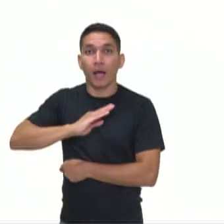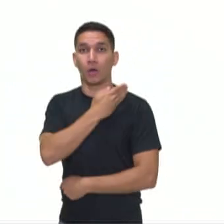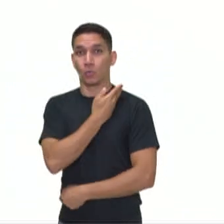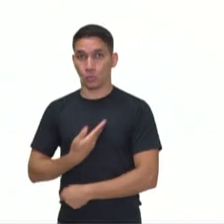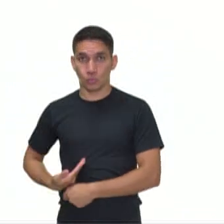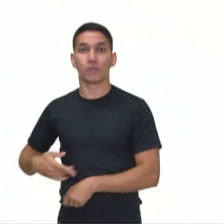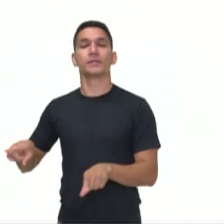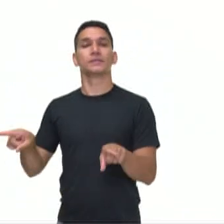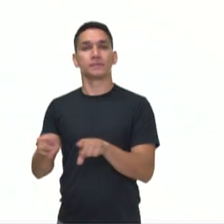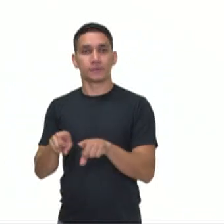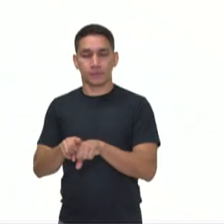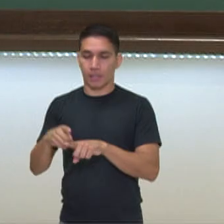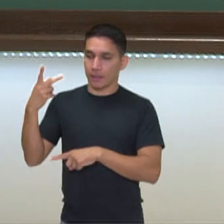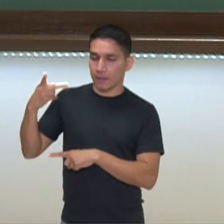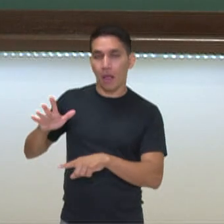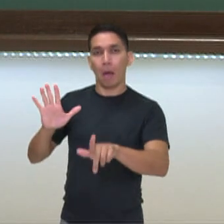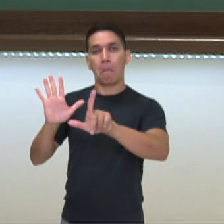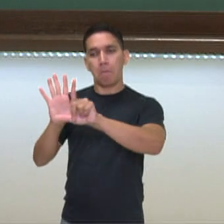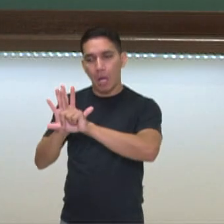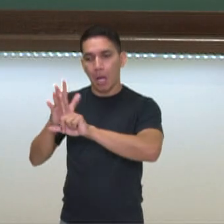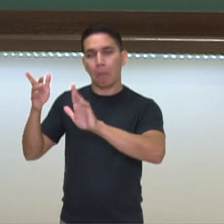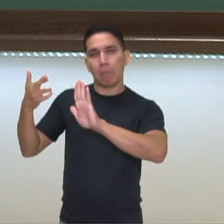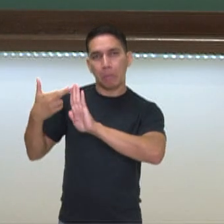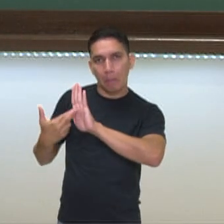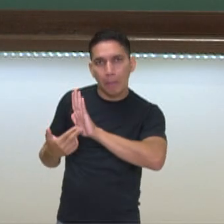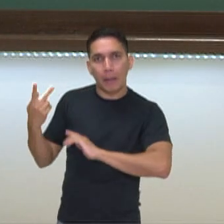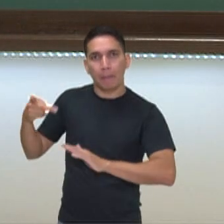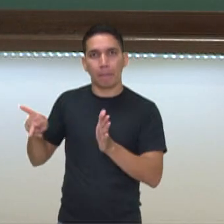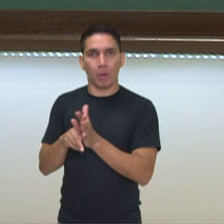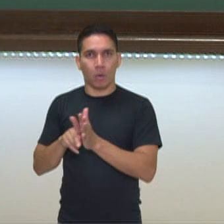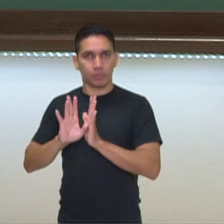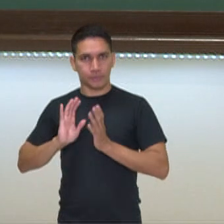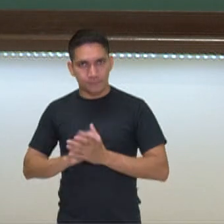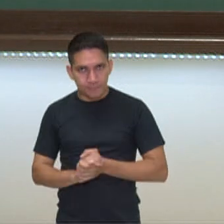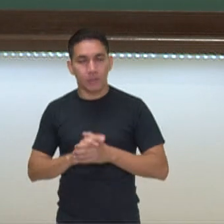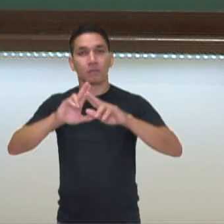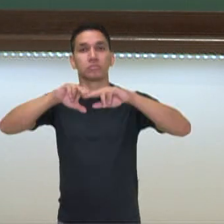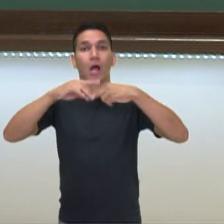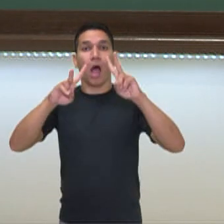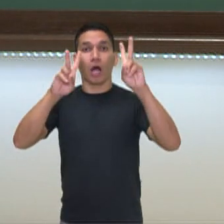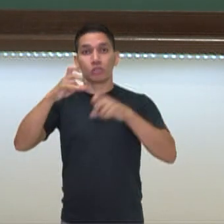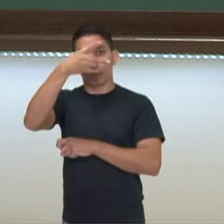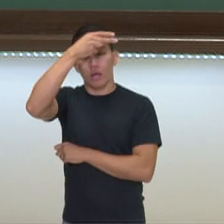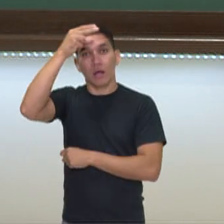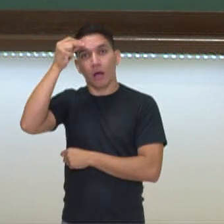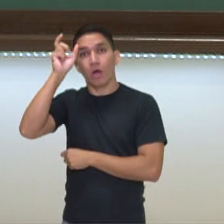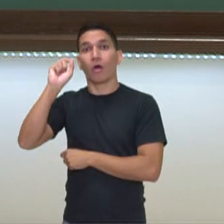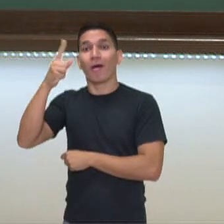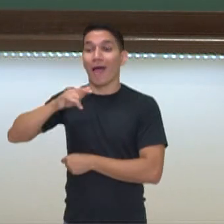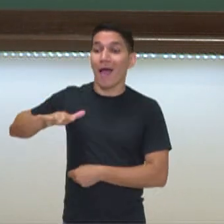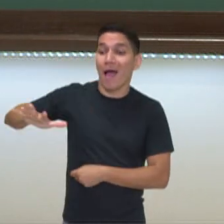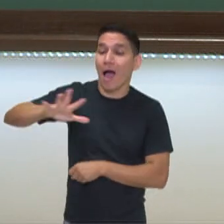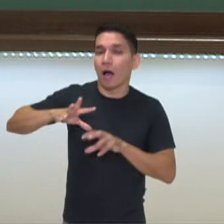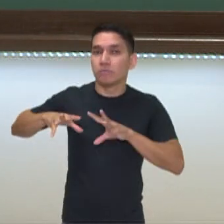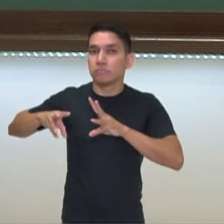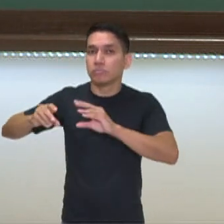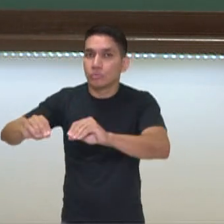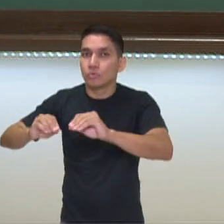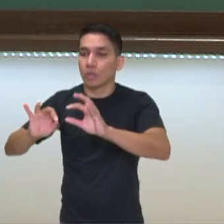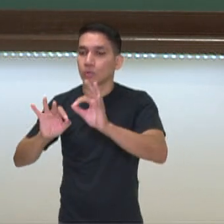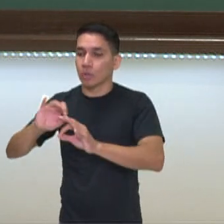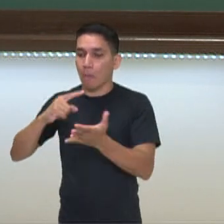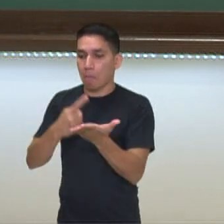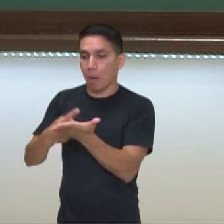e jurisdição próprias, o que significa que quando estamos falando de município, estamos falando de uma porção territorial delimitada